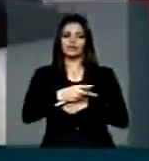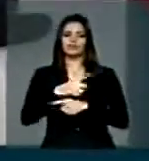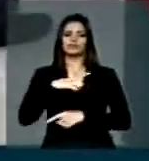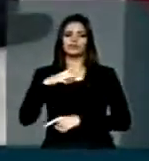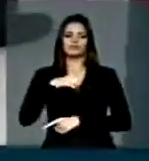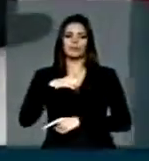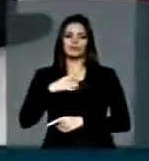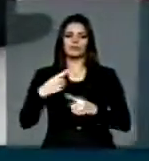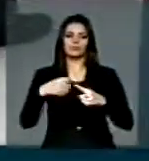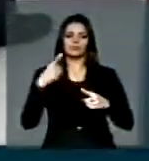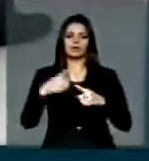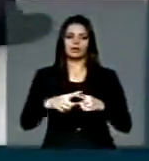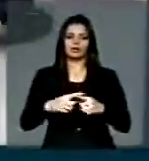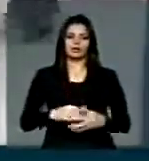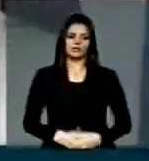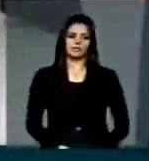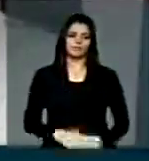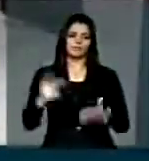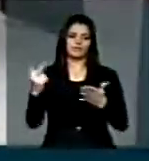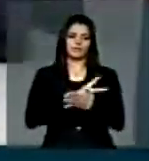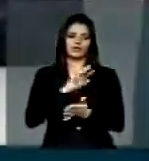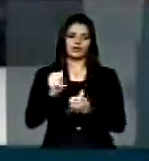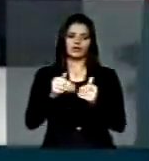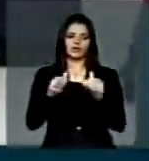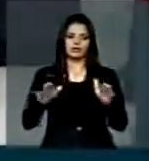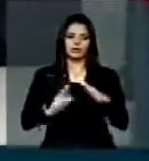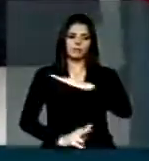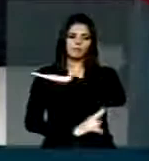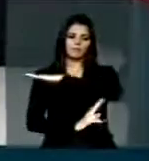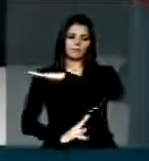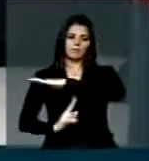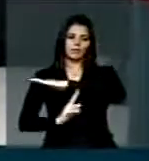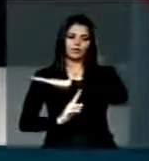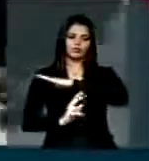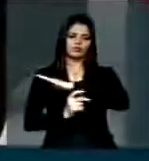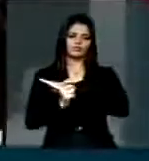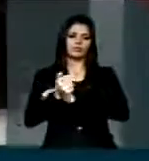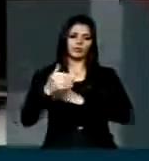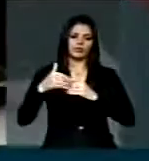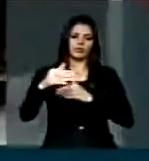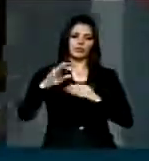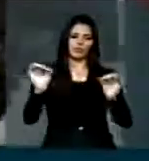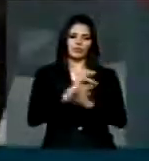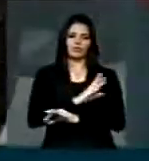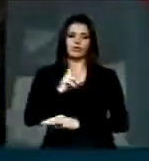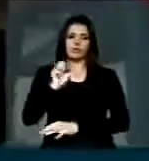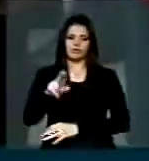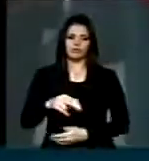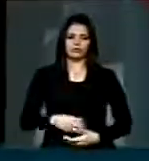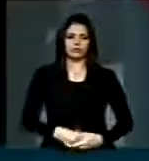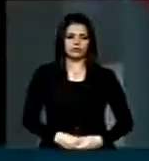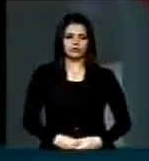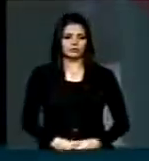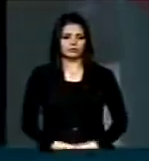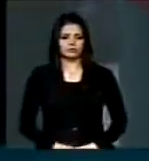quando for acontecer a inauguração da ponte só um pouco eu vou já concluir, senhor presidente.